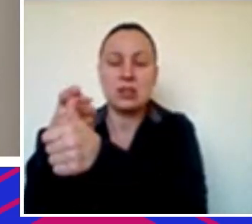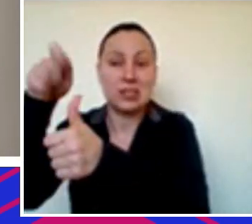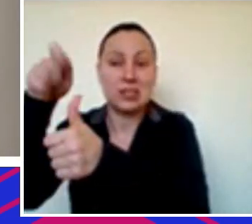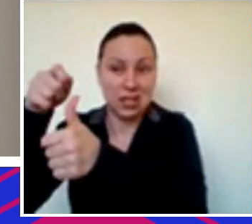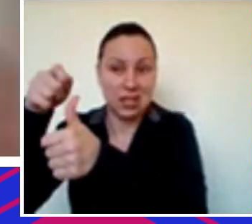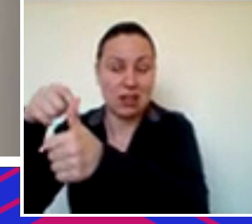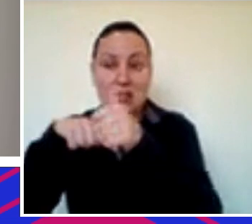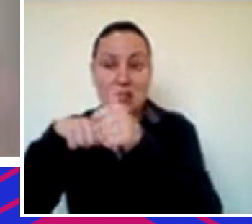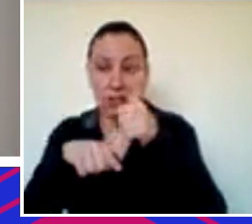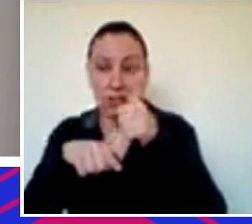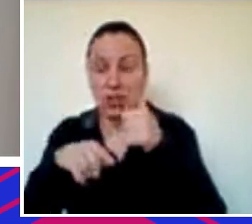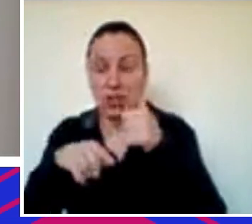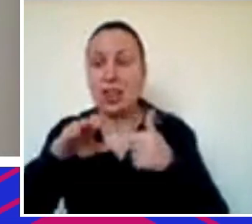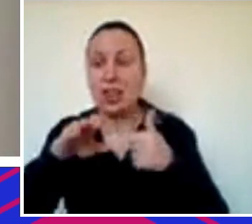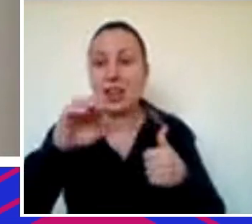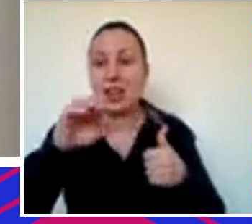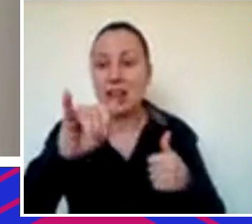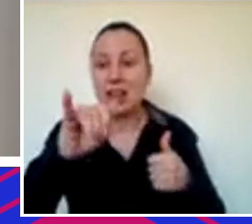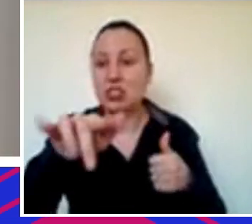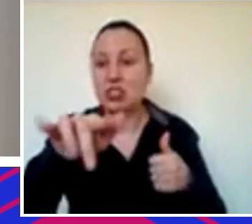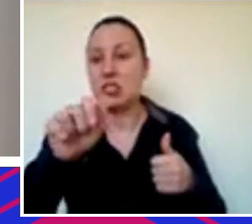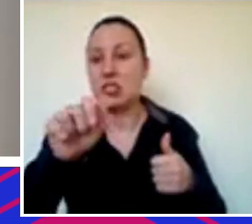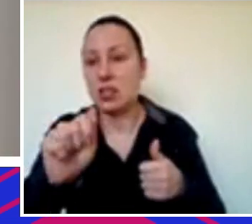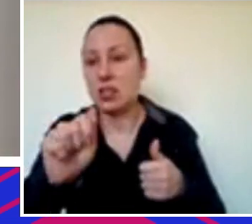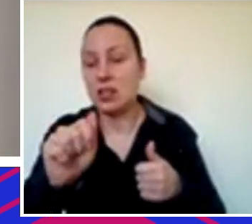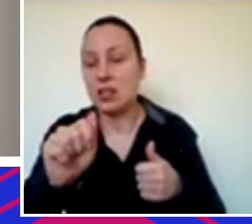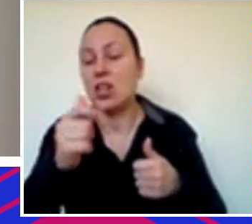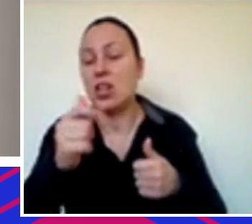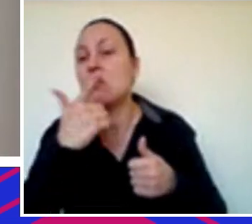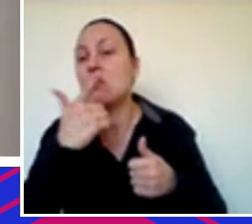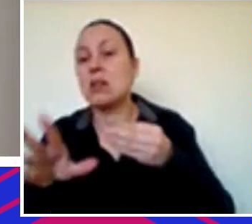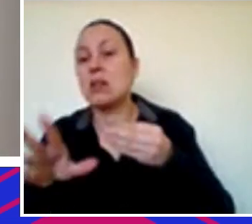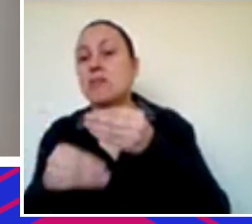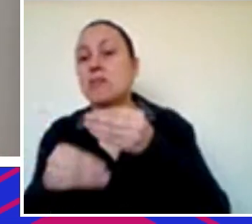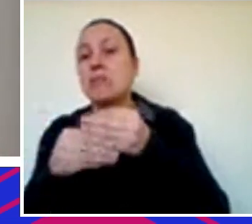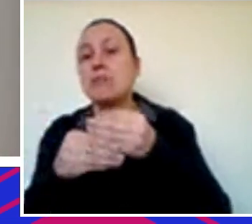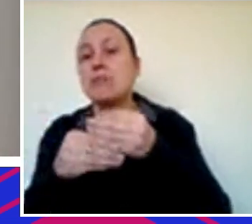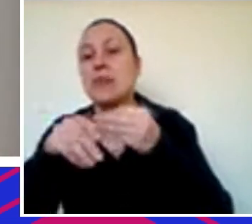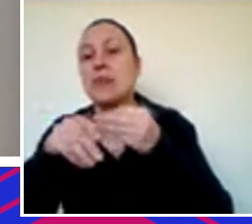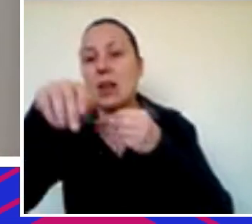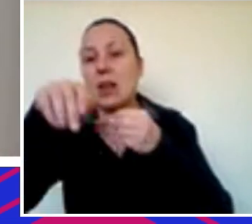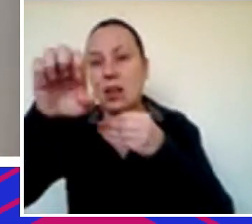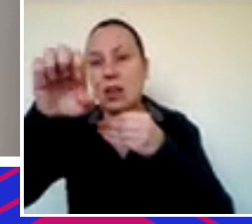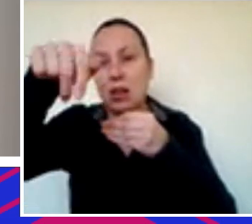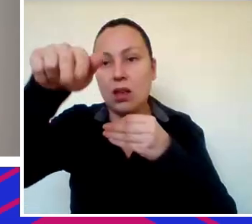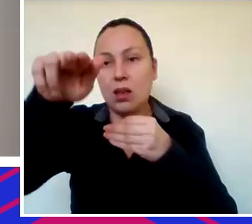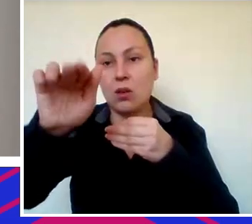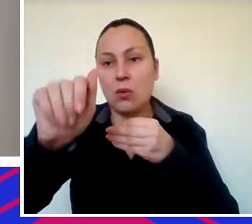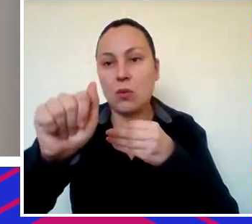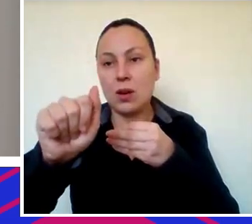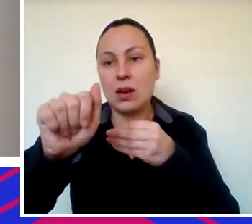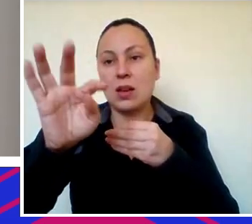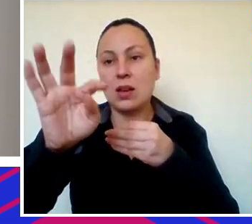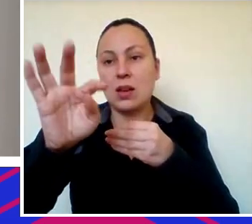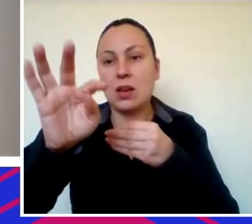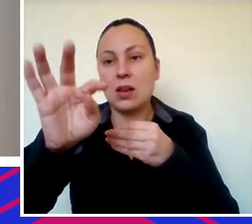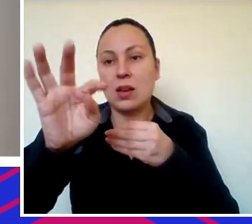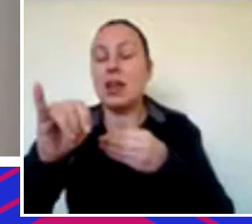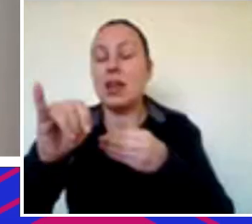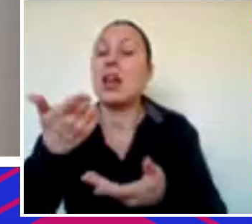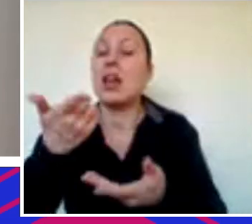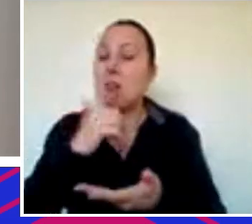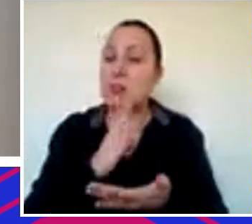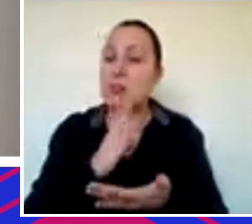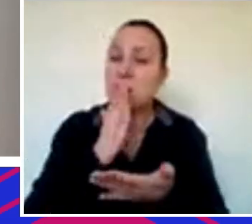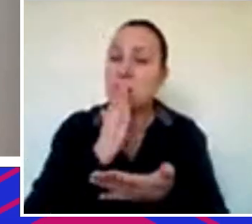fluxo de caixa e conseguir completar o meu equity para eu conseguir ter o menor volume de diluição possível, né